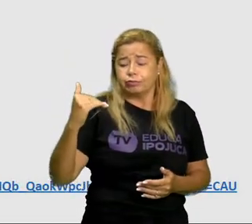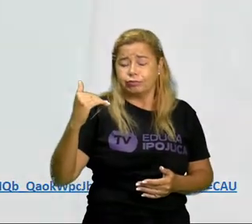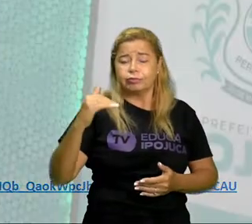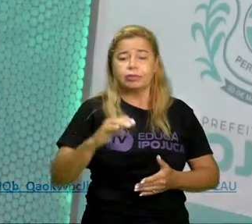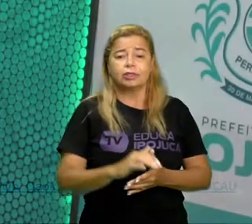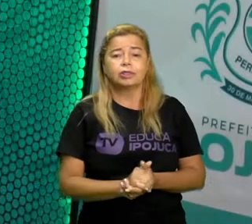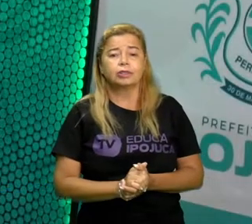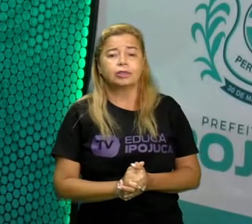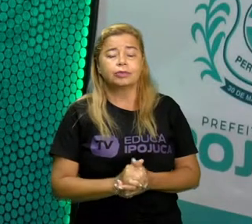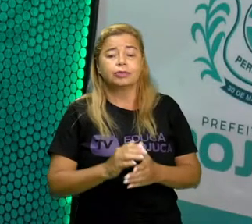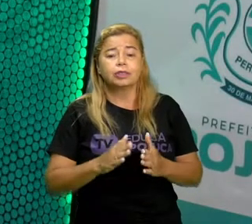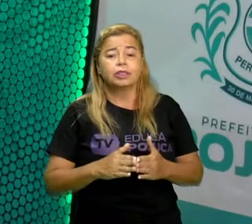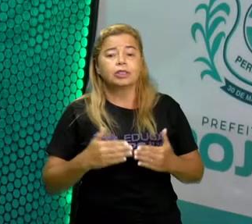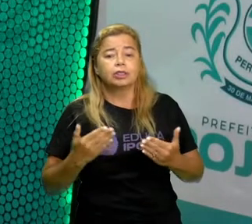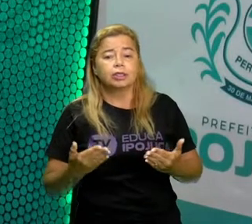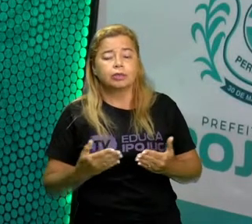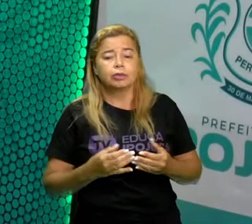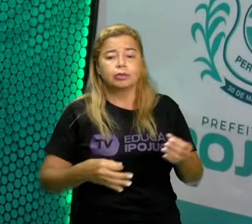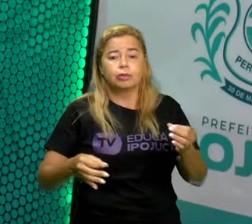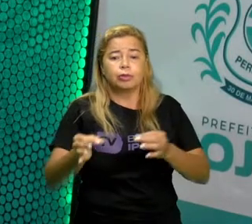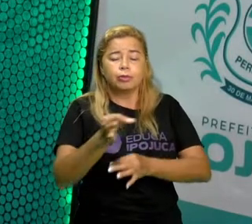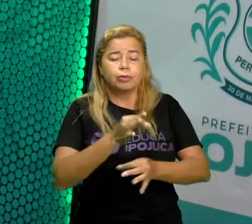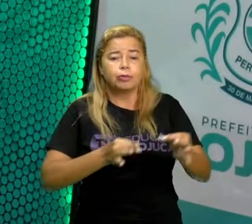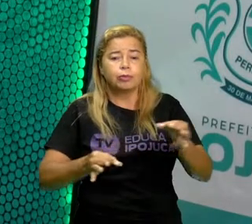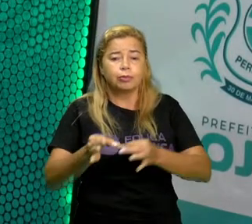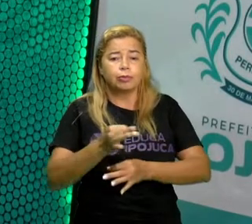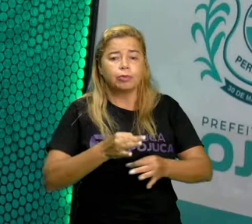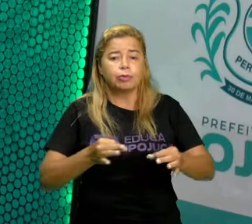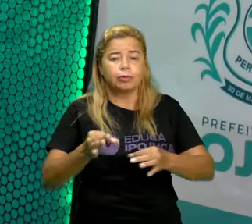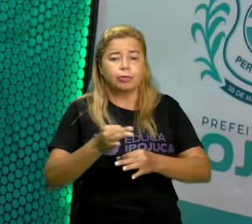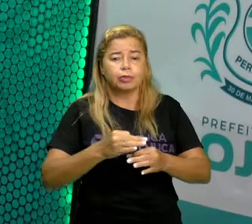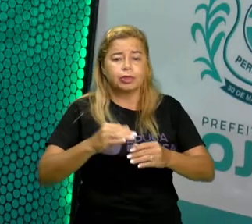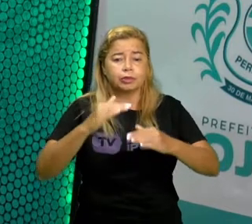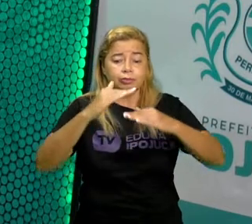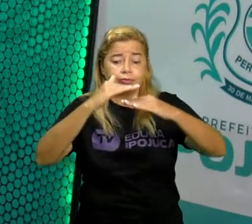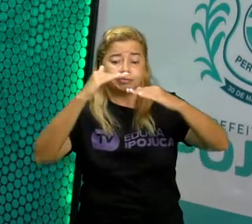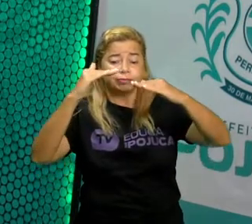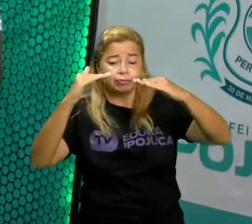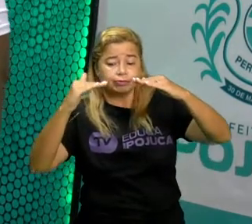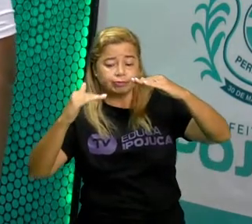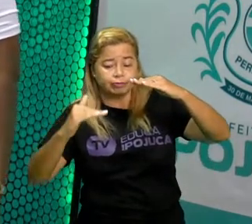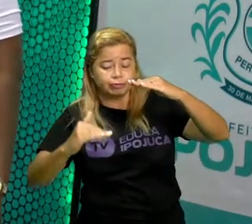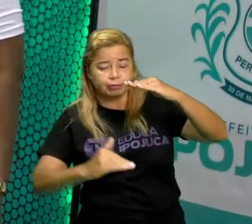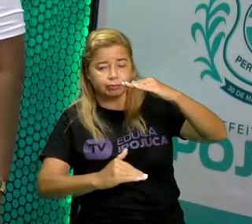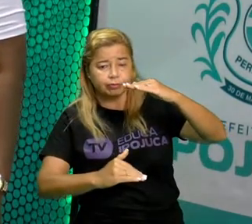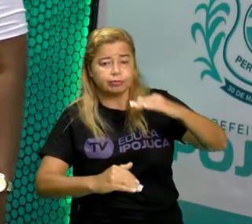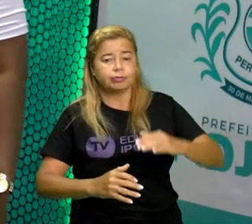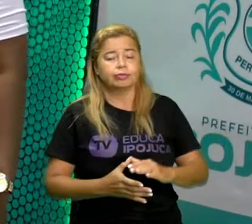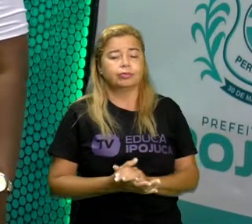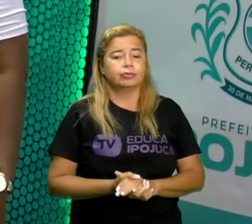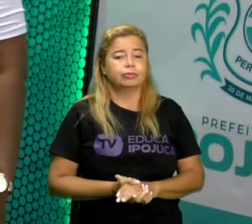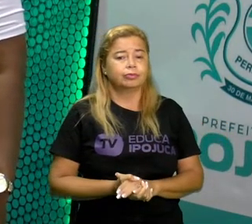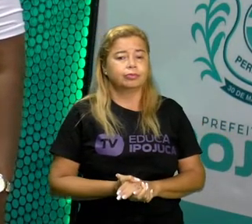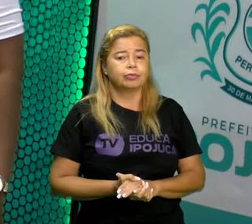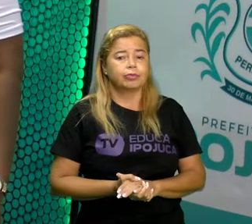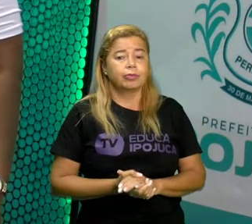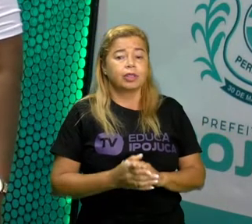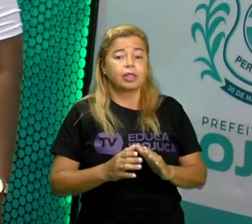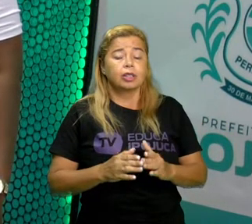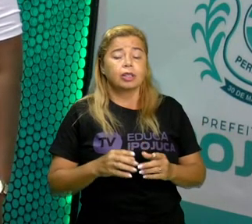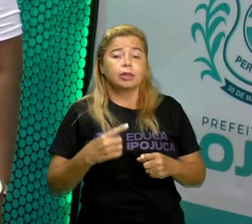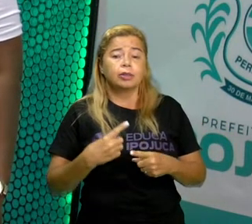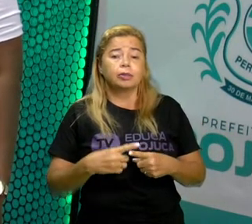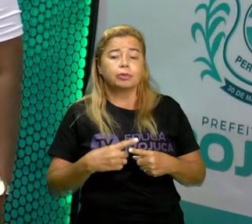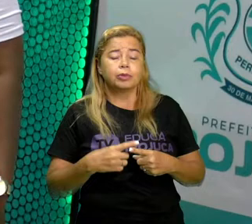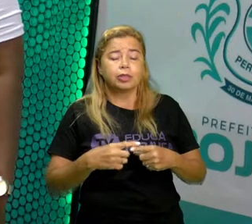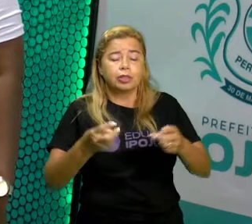é chamada de ordem também decrescente. Onde estamos